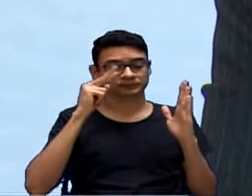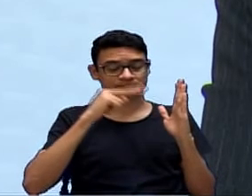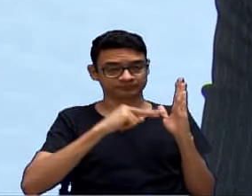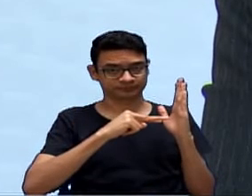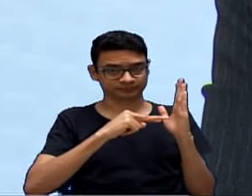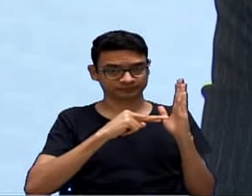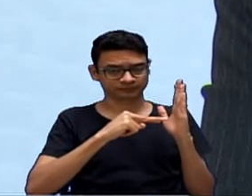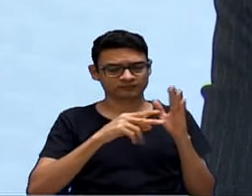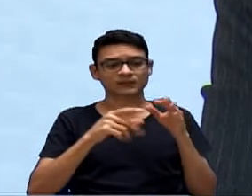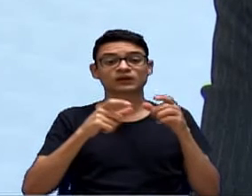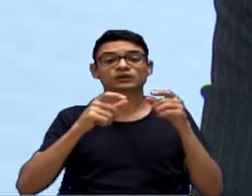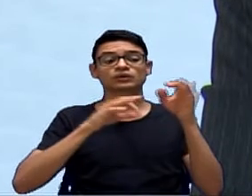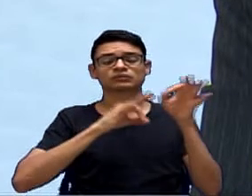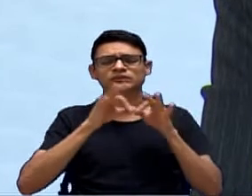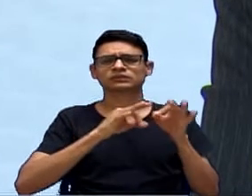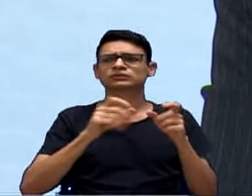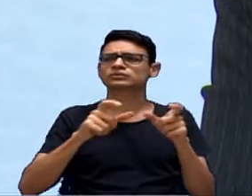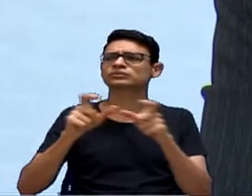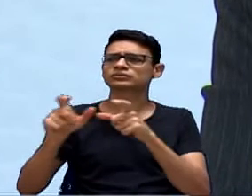Onde que está o projeto?